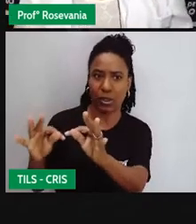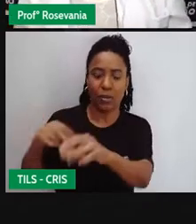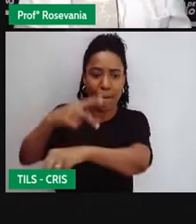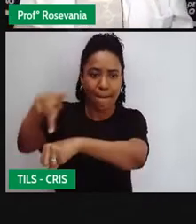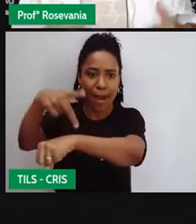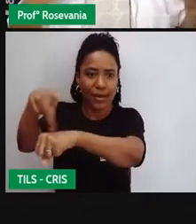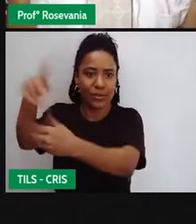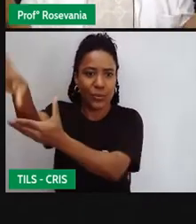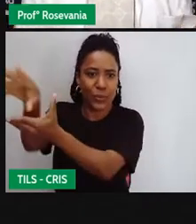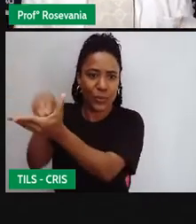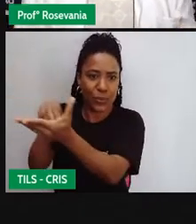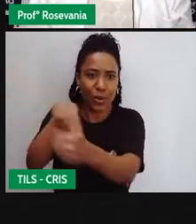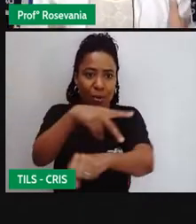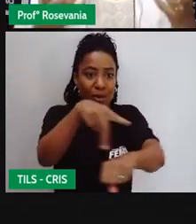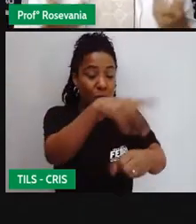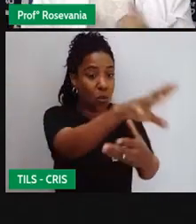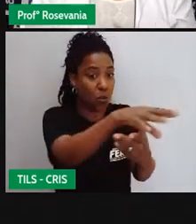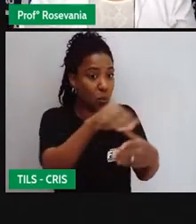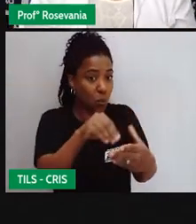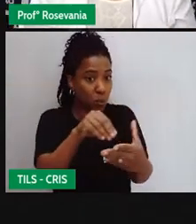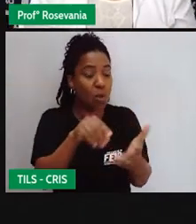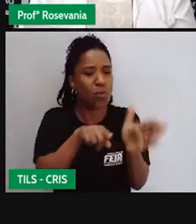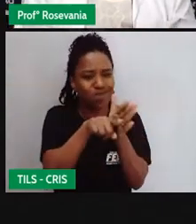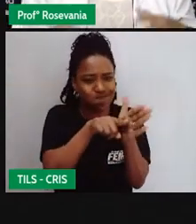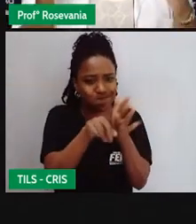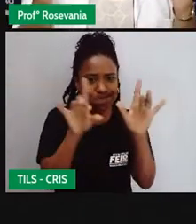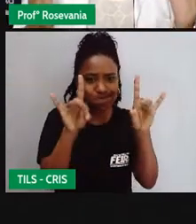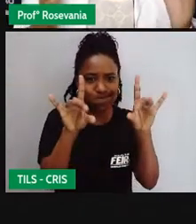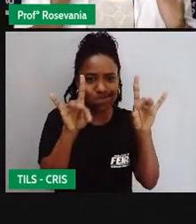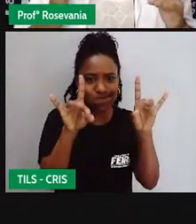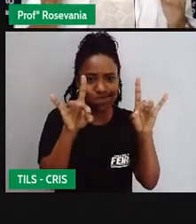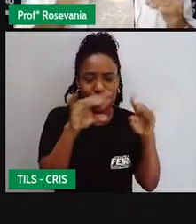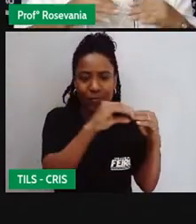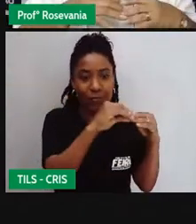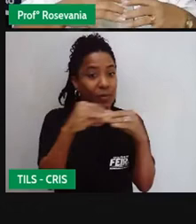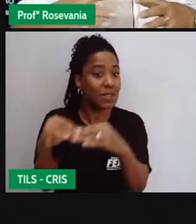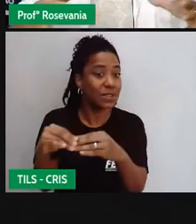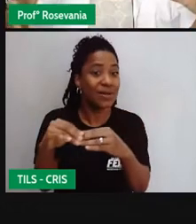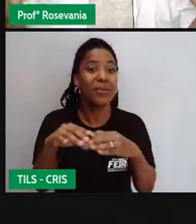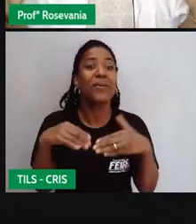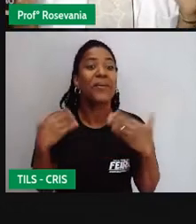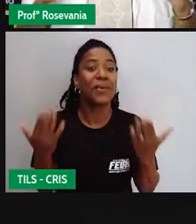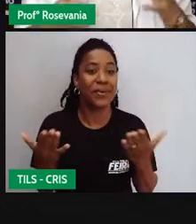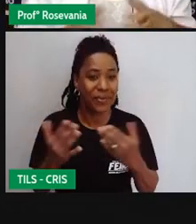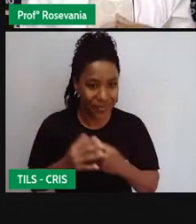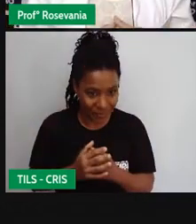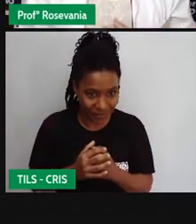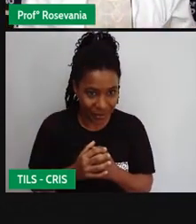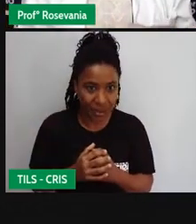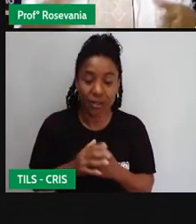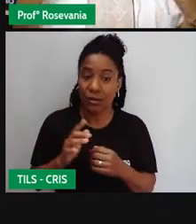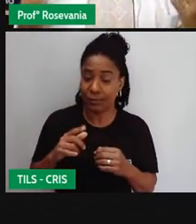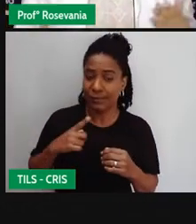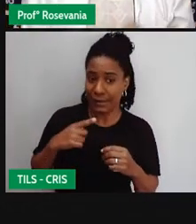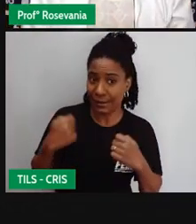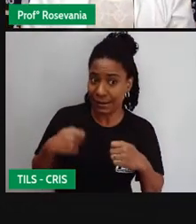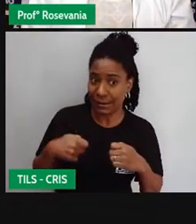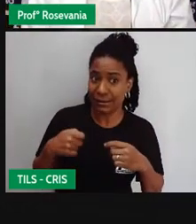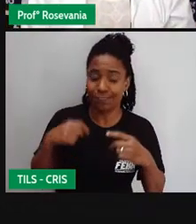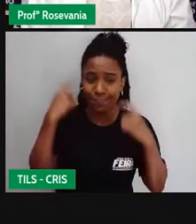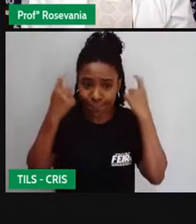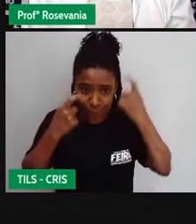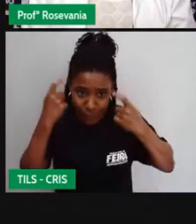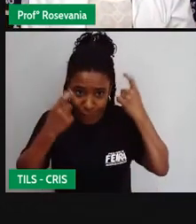determinado estudo falou que aquilo dali produzia mais? A gente tem essa preocupação ali. E as